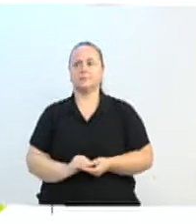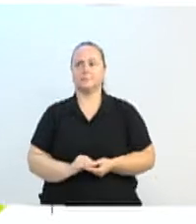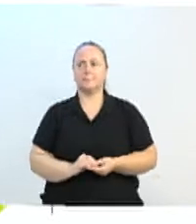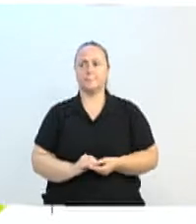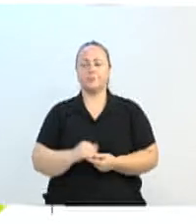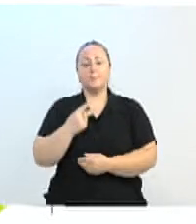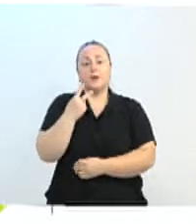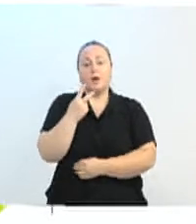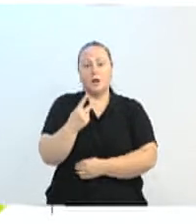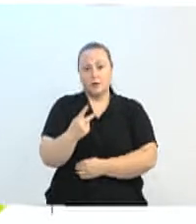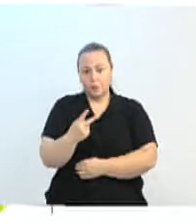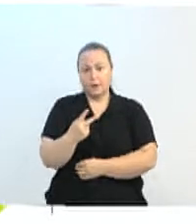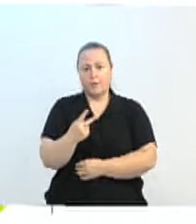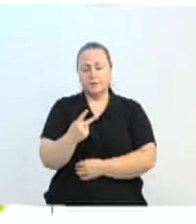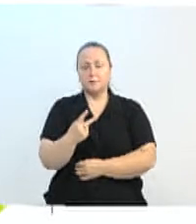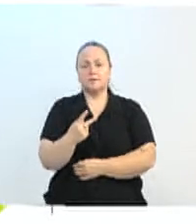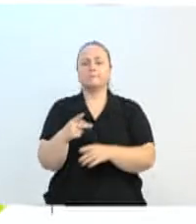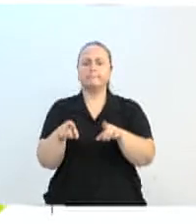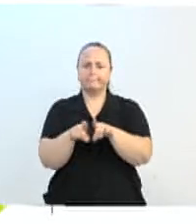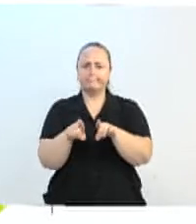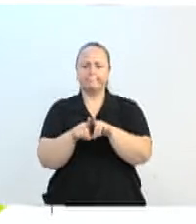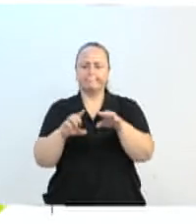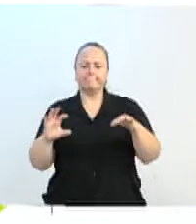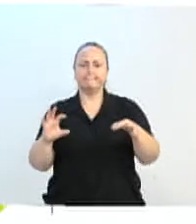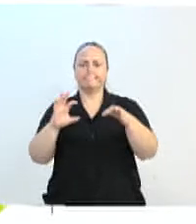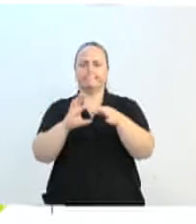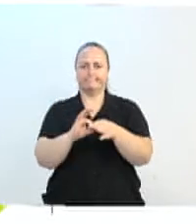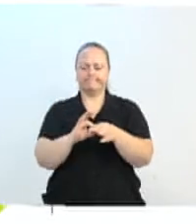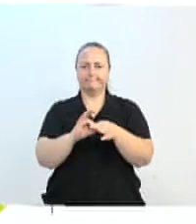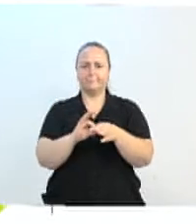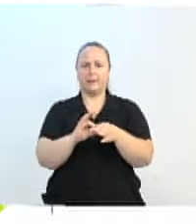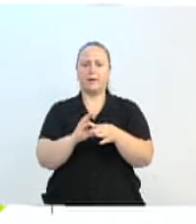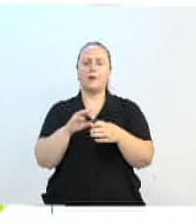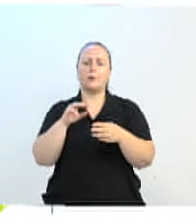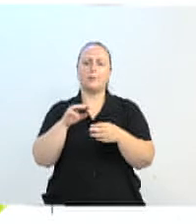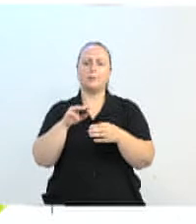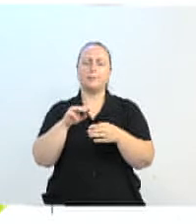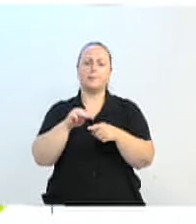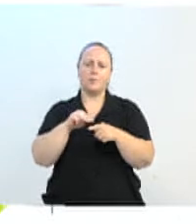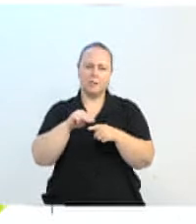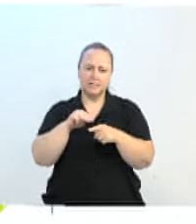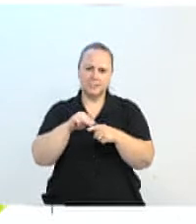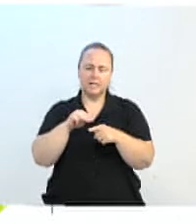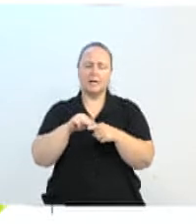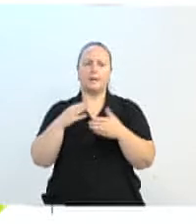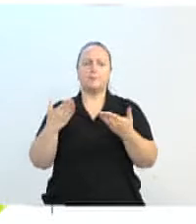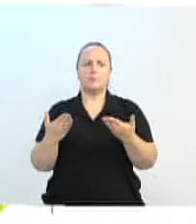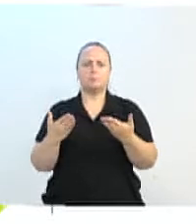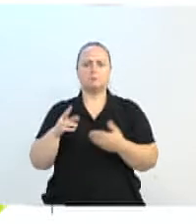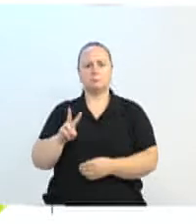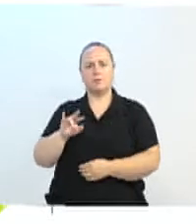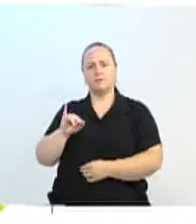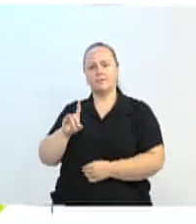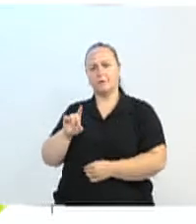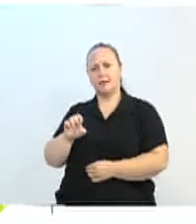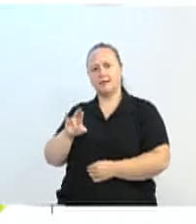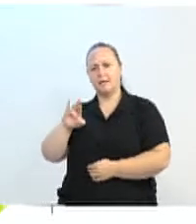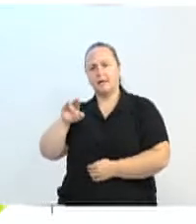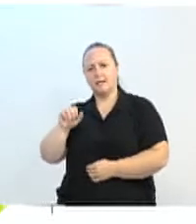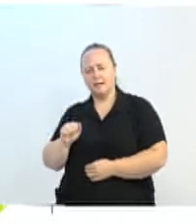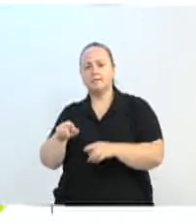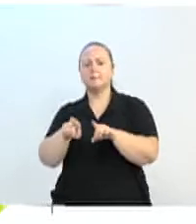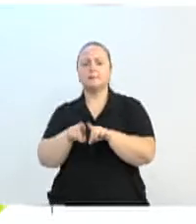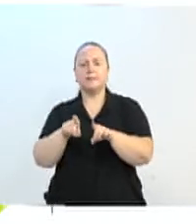iniciativa do município, que são os municípios de Videira e Caçador, em que o